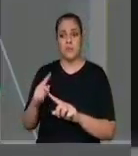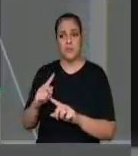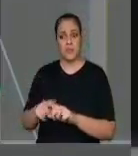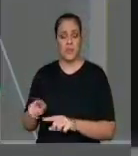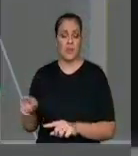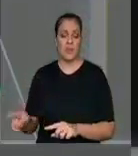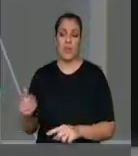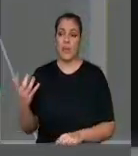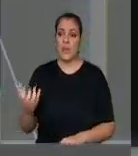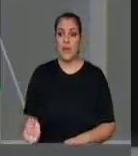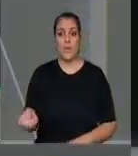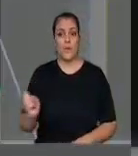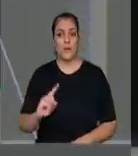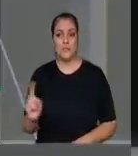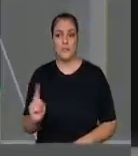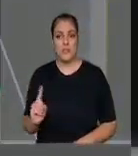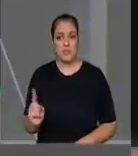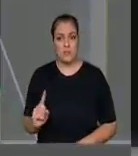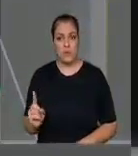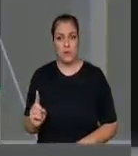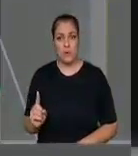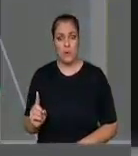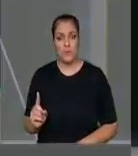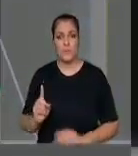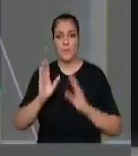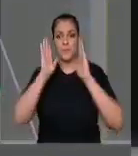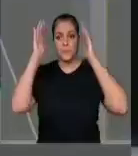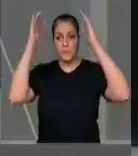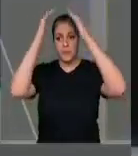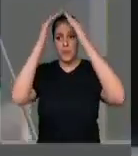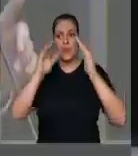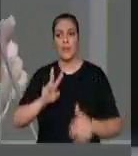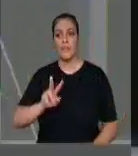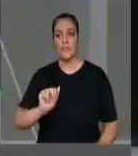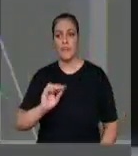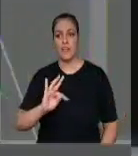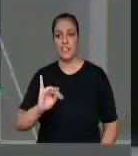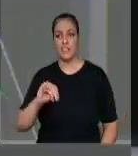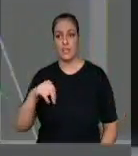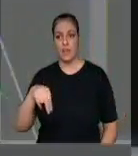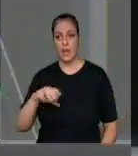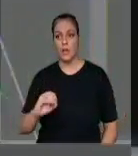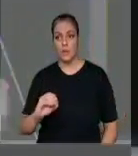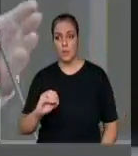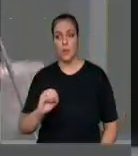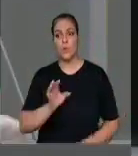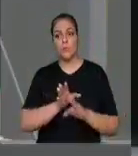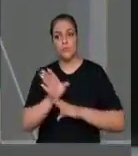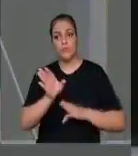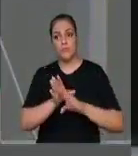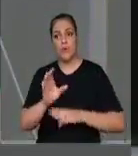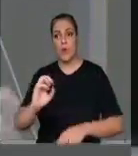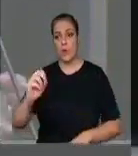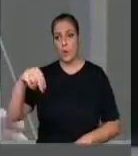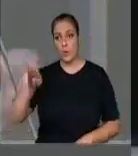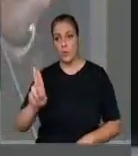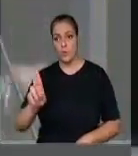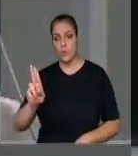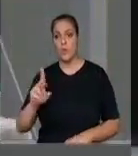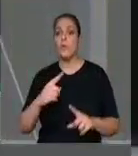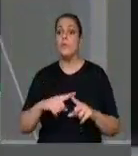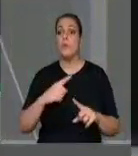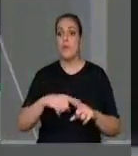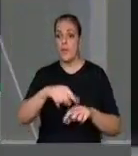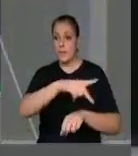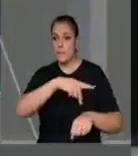rejeitou a recomendação do Vaticano na ONU. E por que eu estou falando do Vaticano? Porque é um Estado, é um Estado